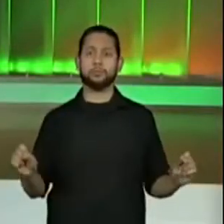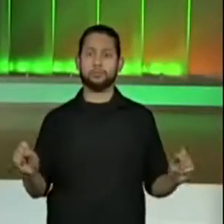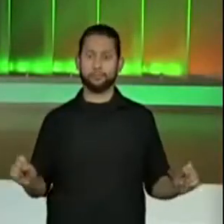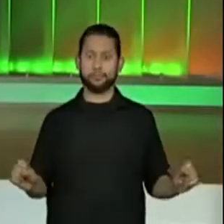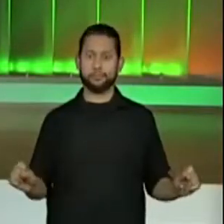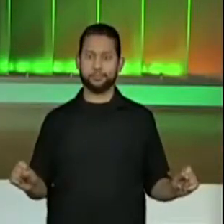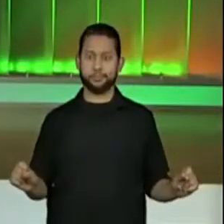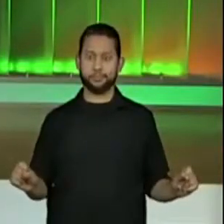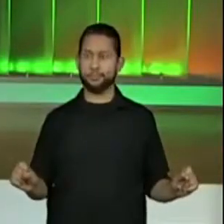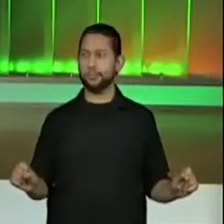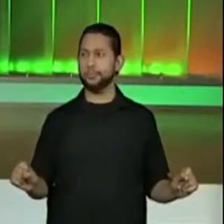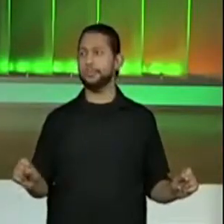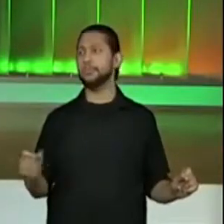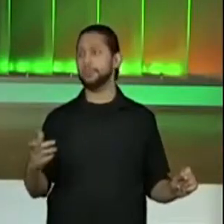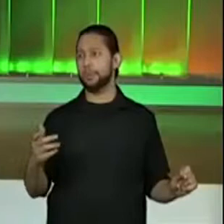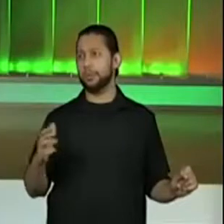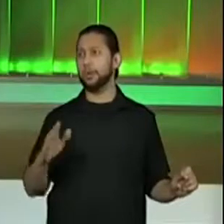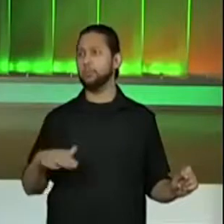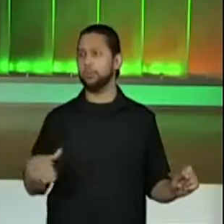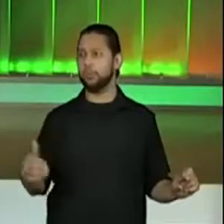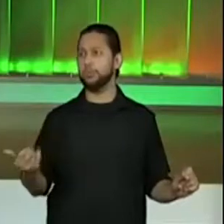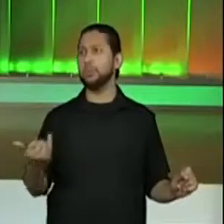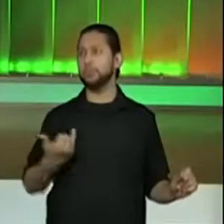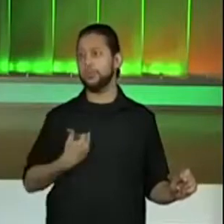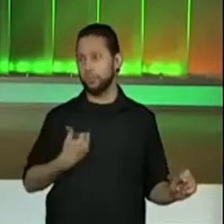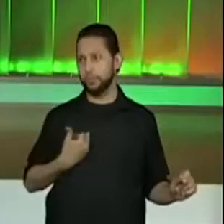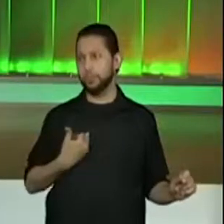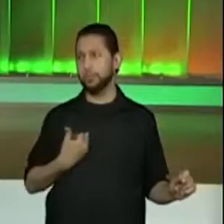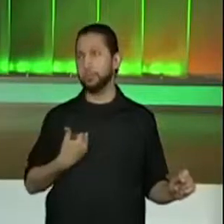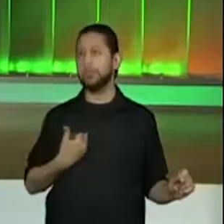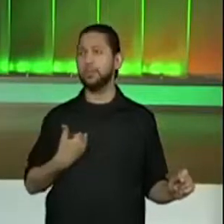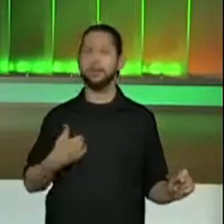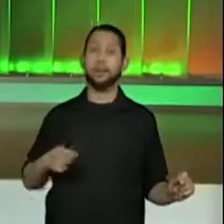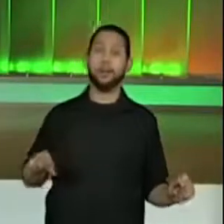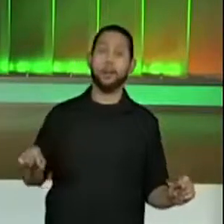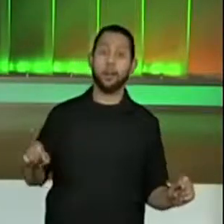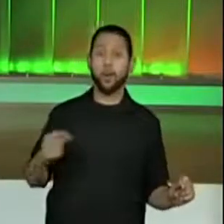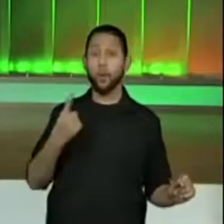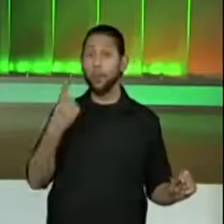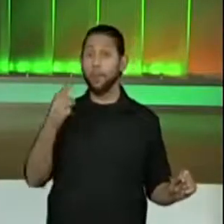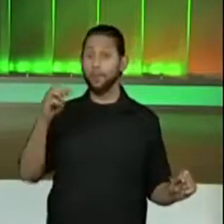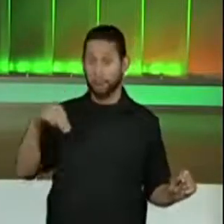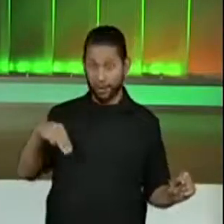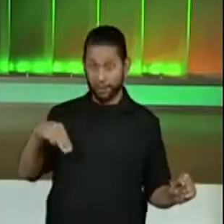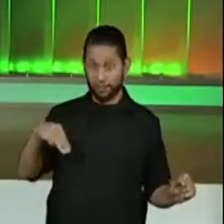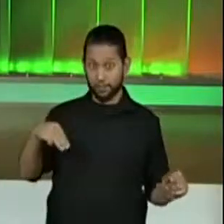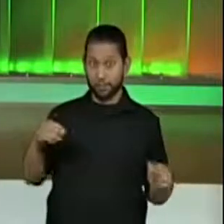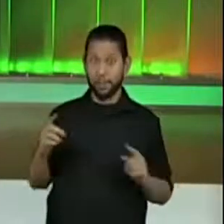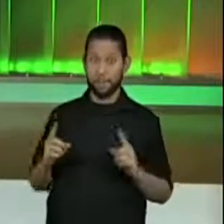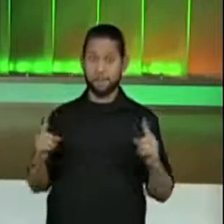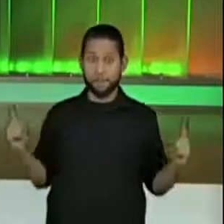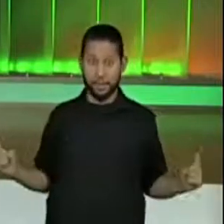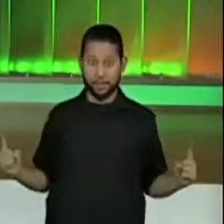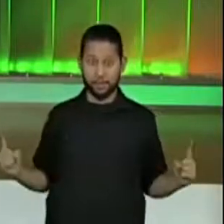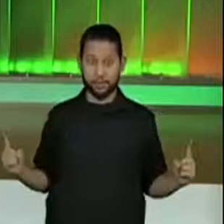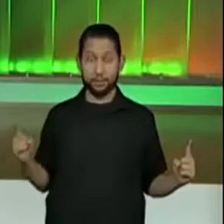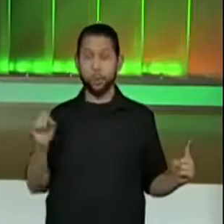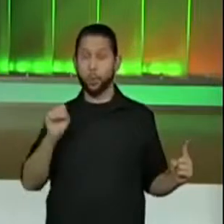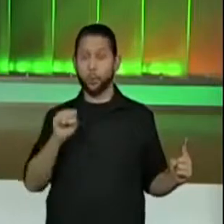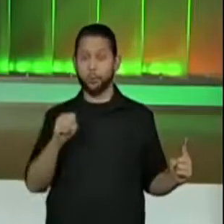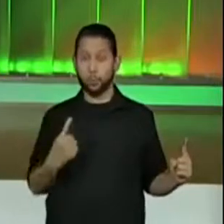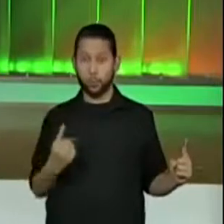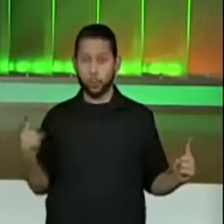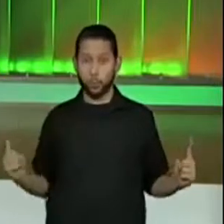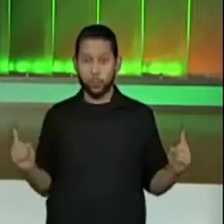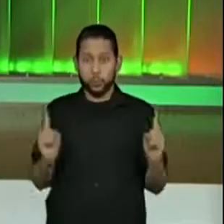professora Márcia disse que os alunos dela estão todos dizendo que é menor. Legal que eles entenderam, né? Por 100. Essa é a medida